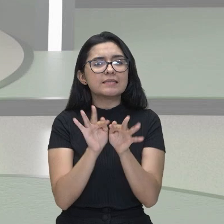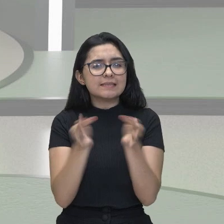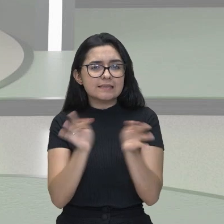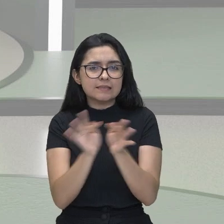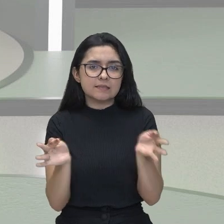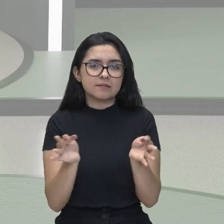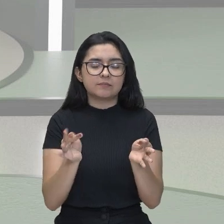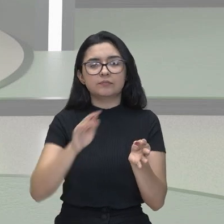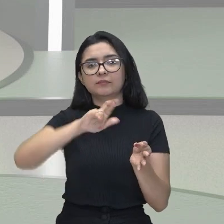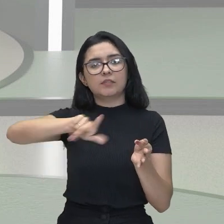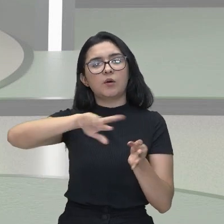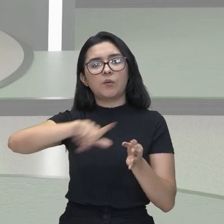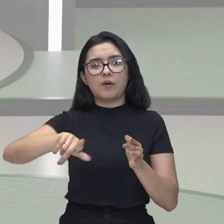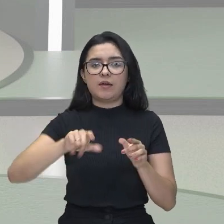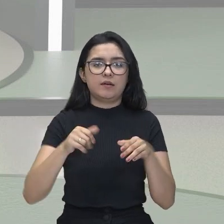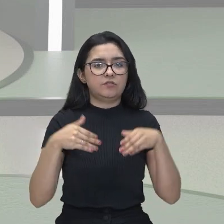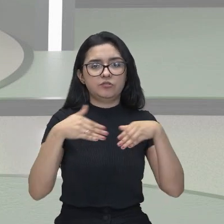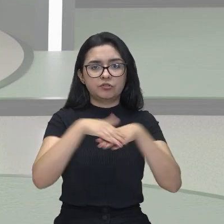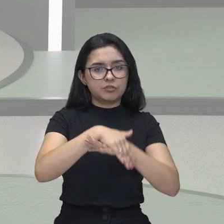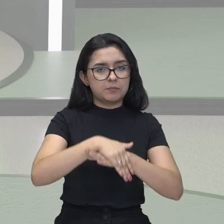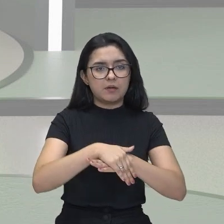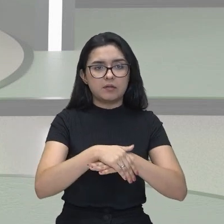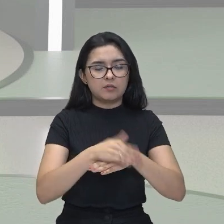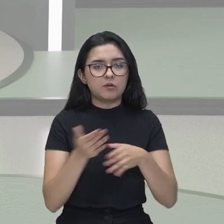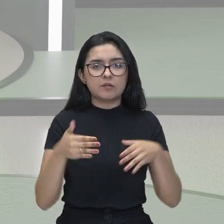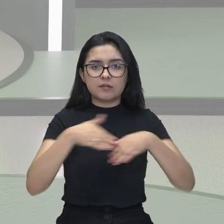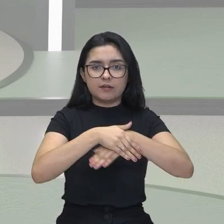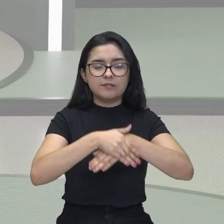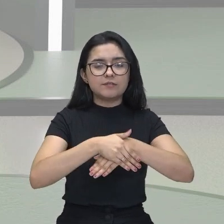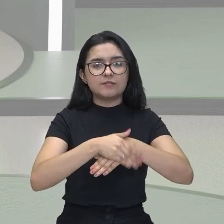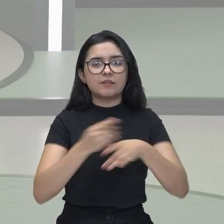nem isomeria tinha, né? Nem isomeria ter, não verdade?